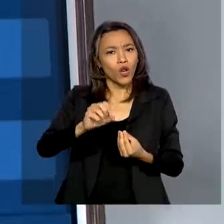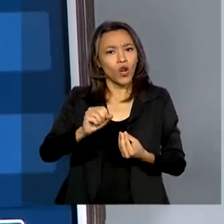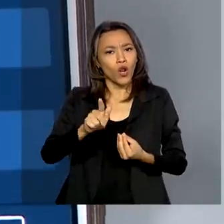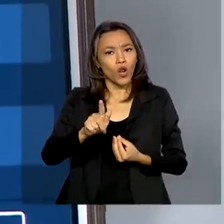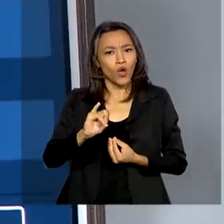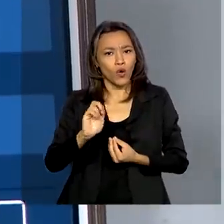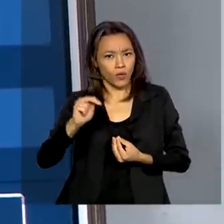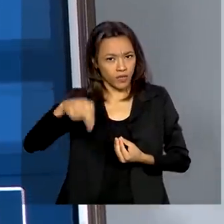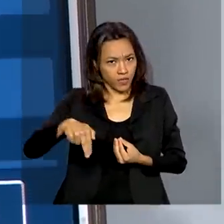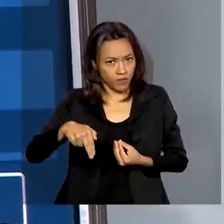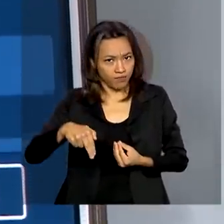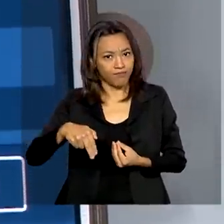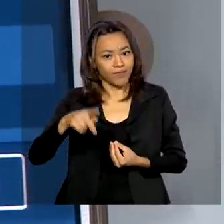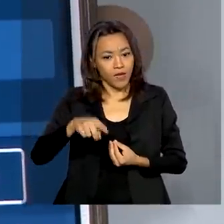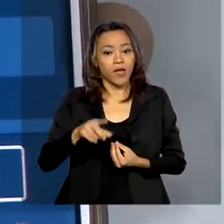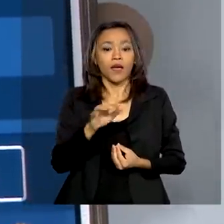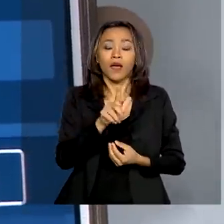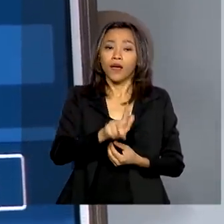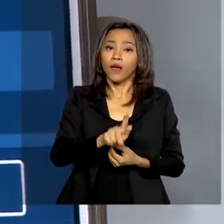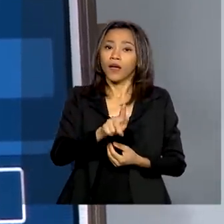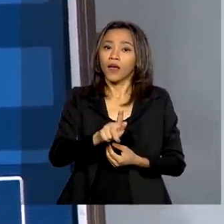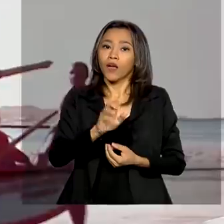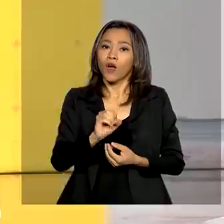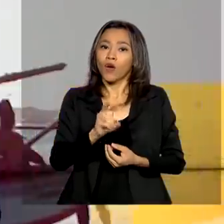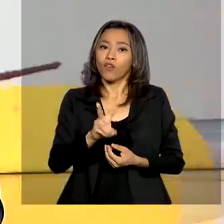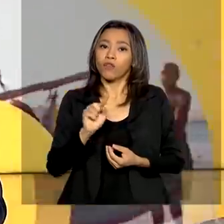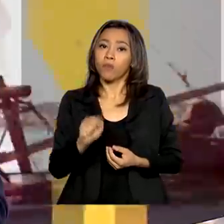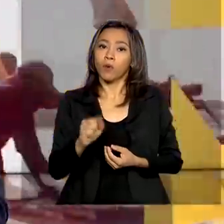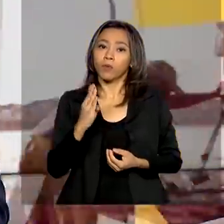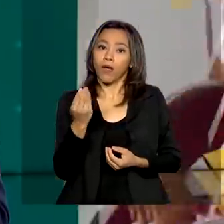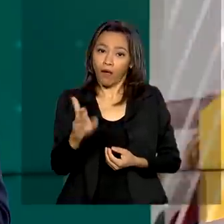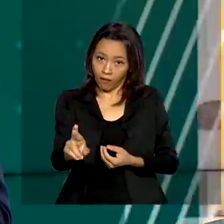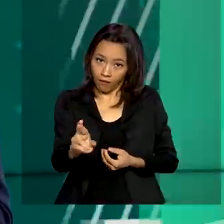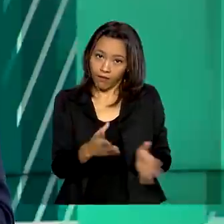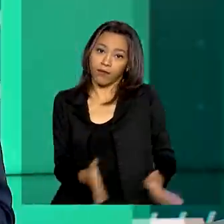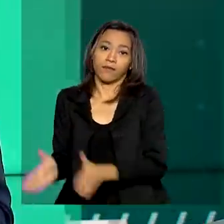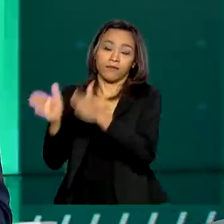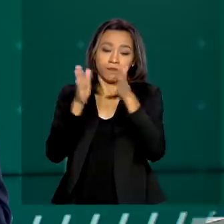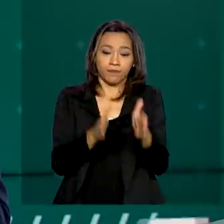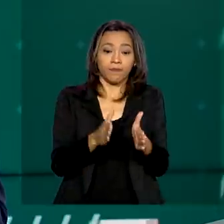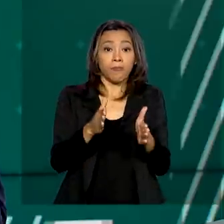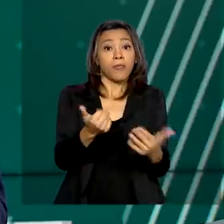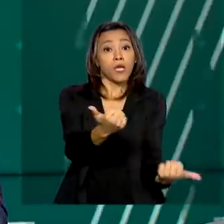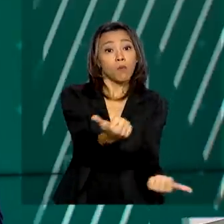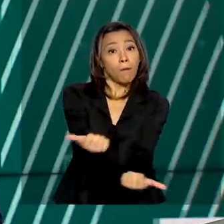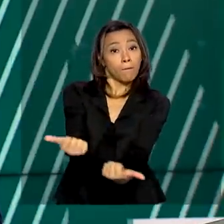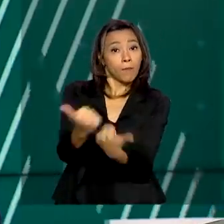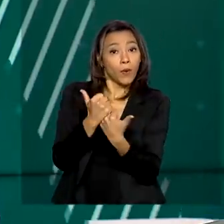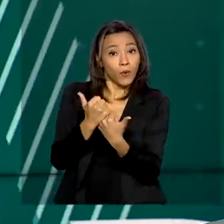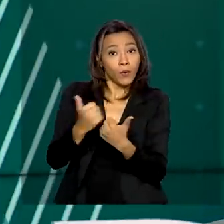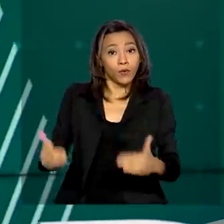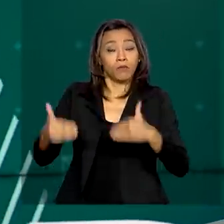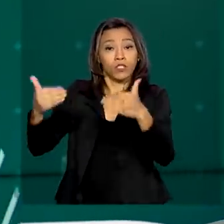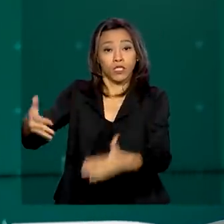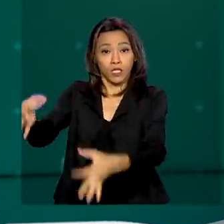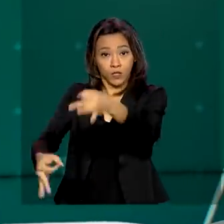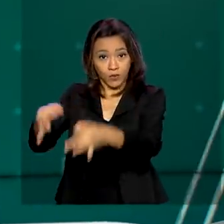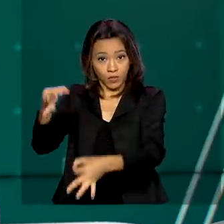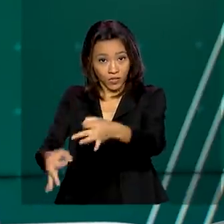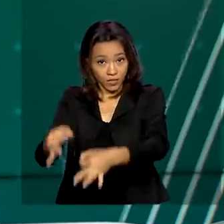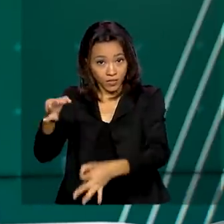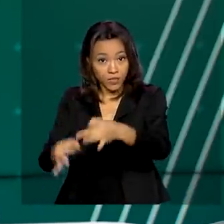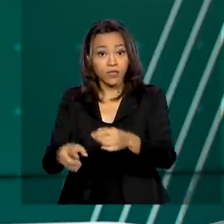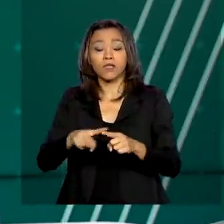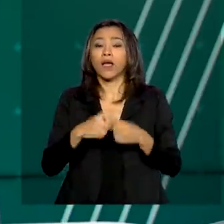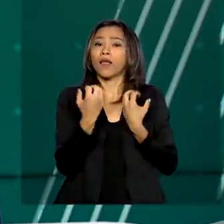do governo federal, o gov.br. E com o apoio dos Ministérios da Justiça e Segurança Pública,